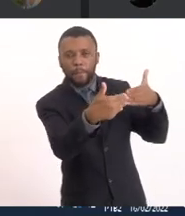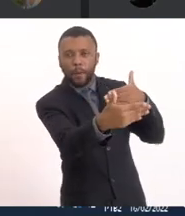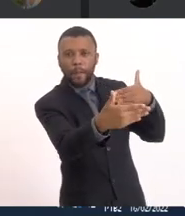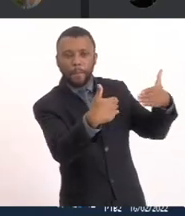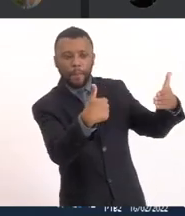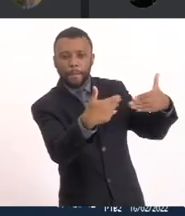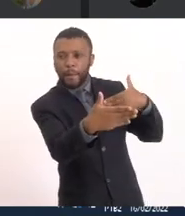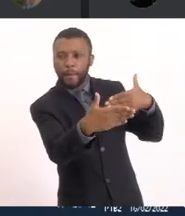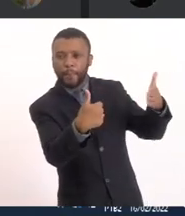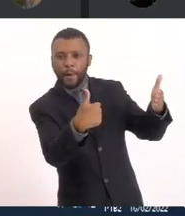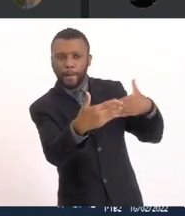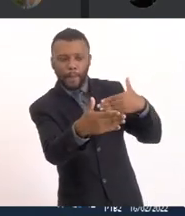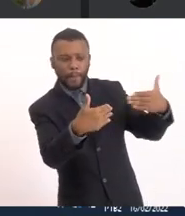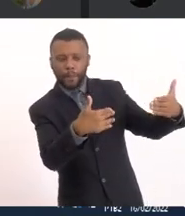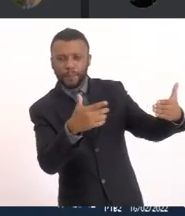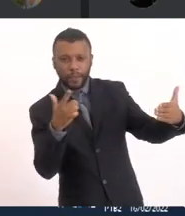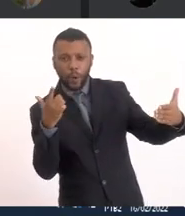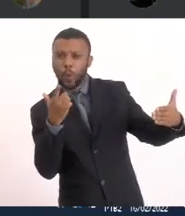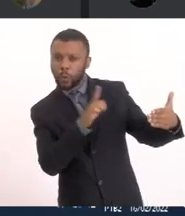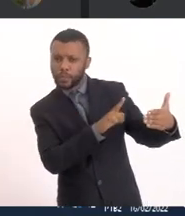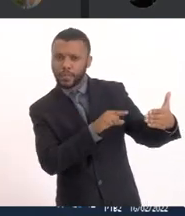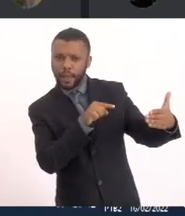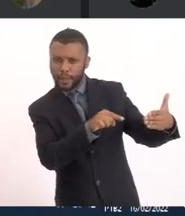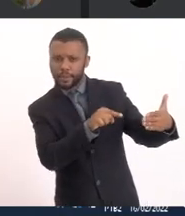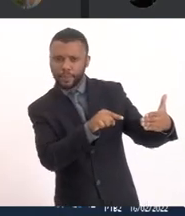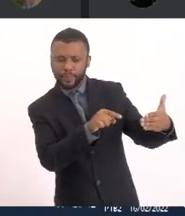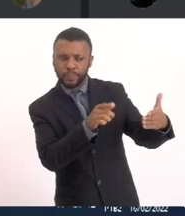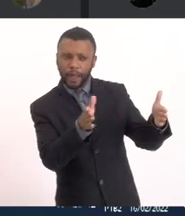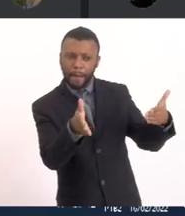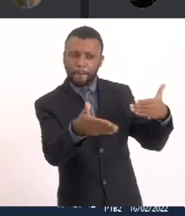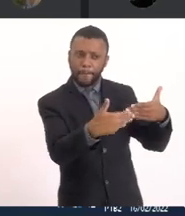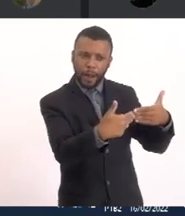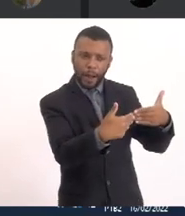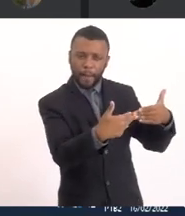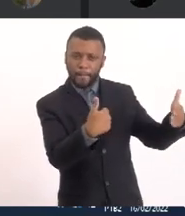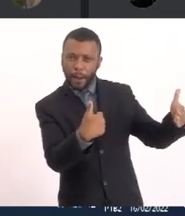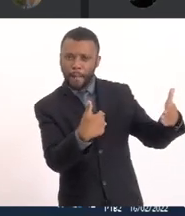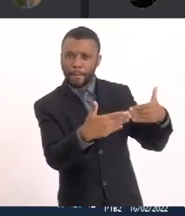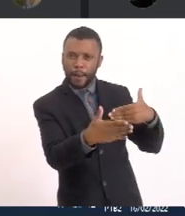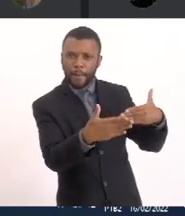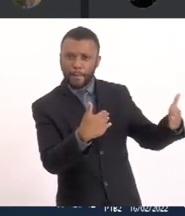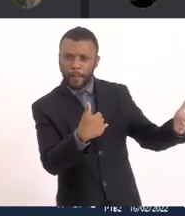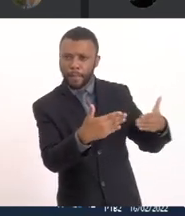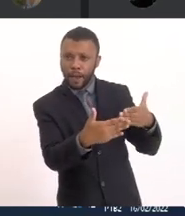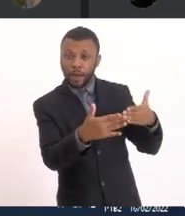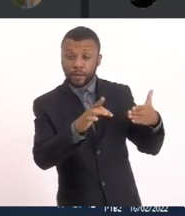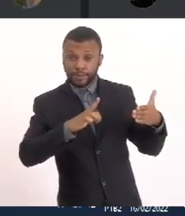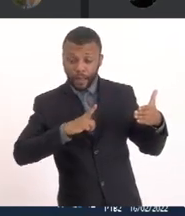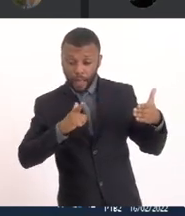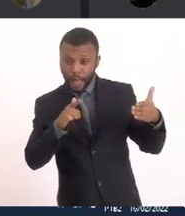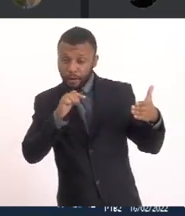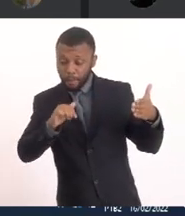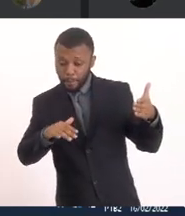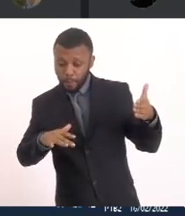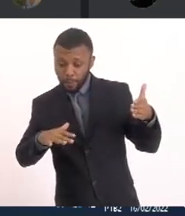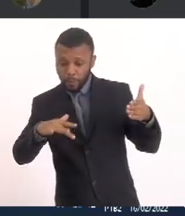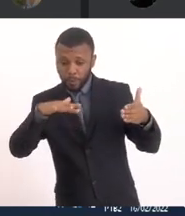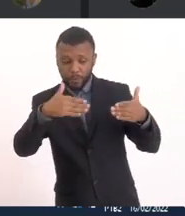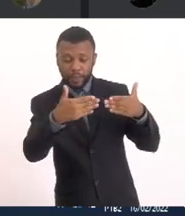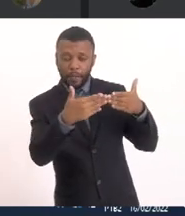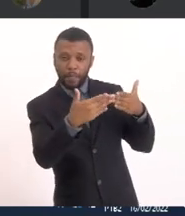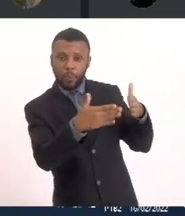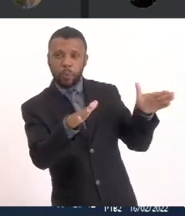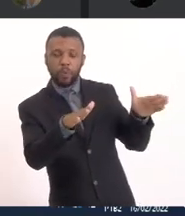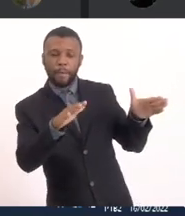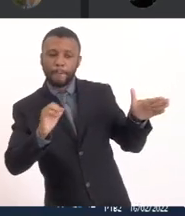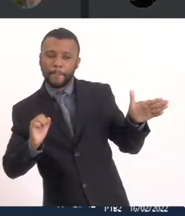Abrir e fechar Quando o nível da água Da lagoa É maior O nível da água A do mar Você abre o centro Da comporta Para dirigir